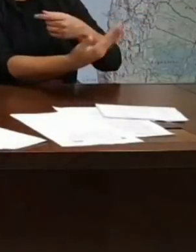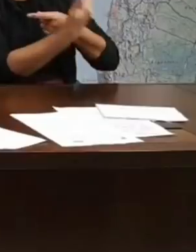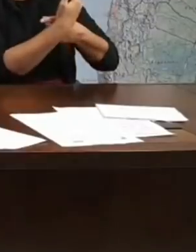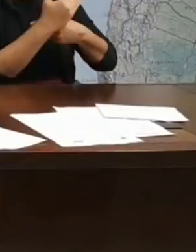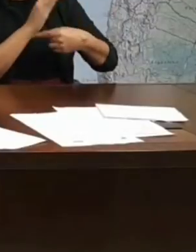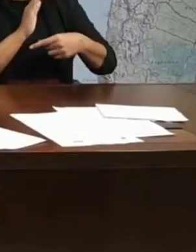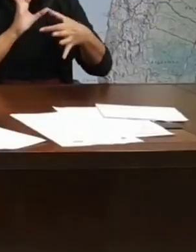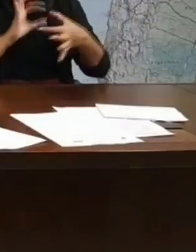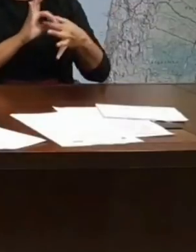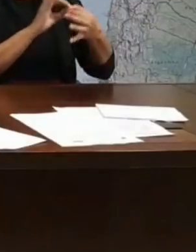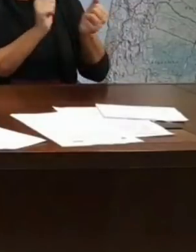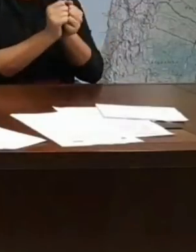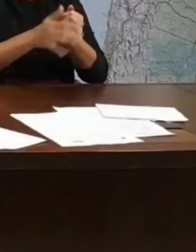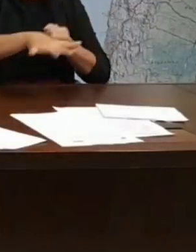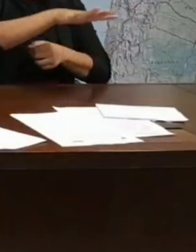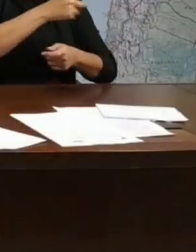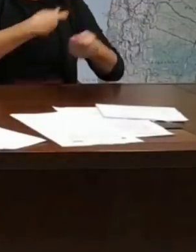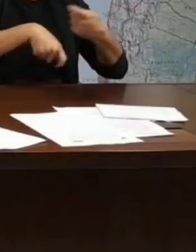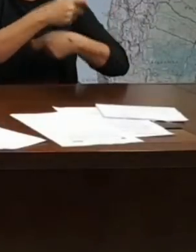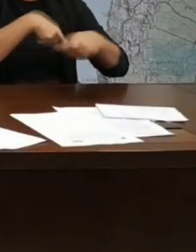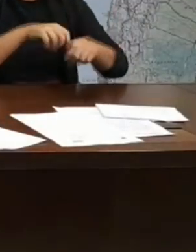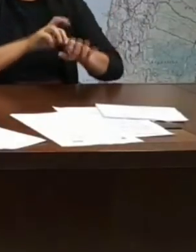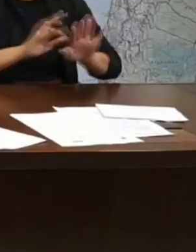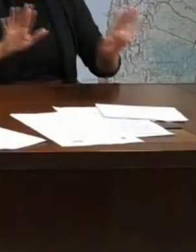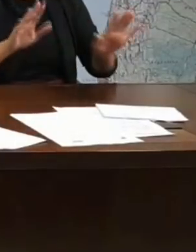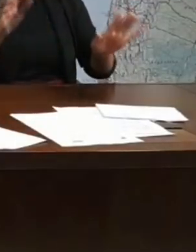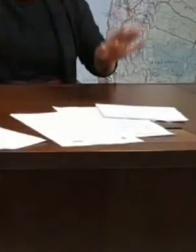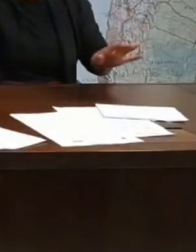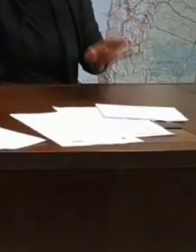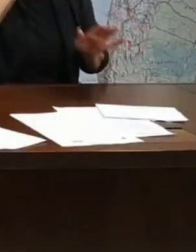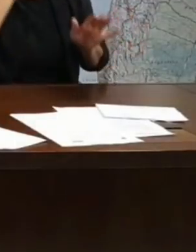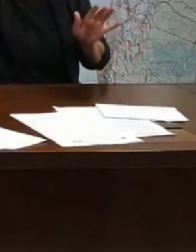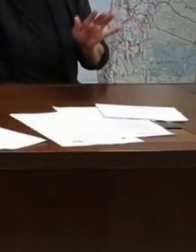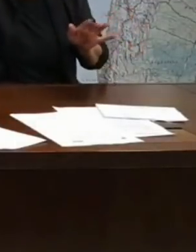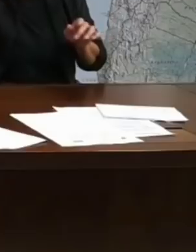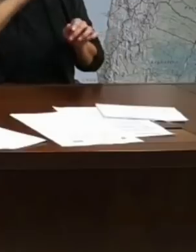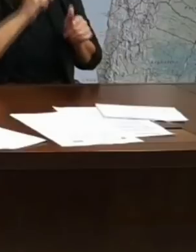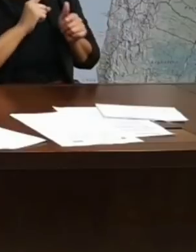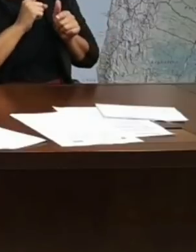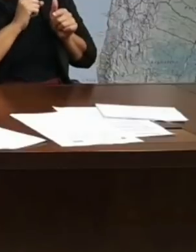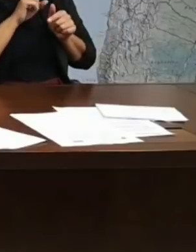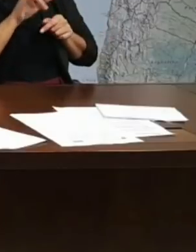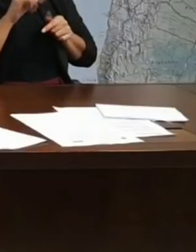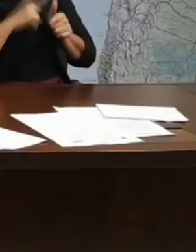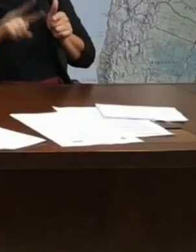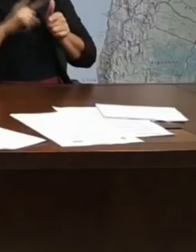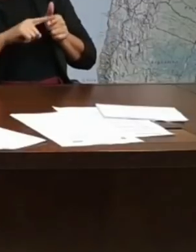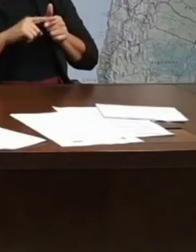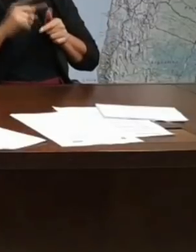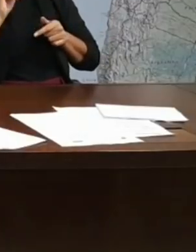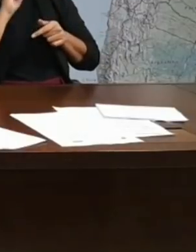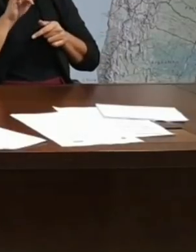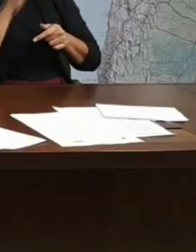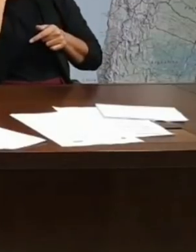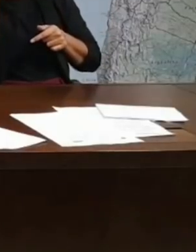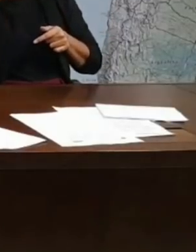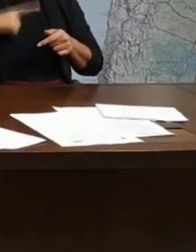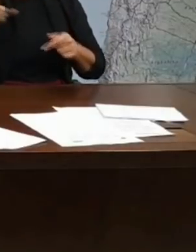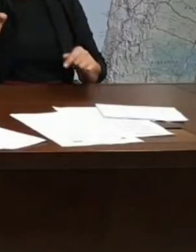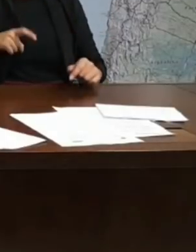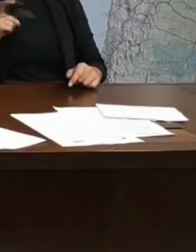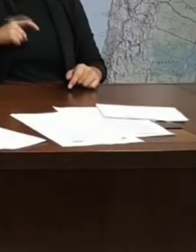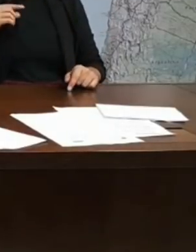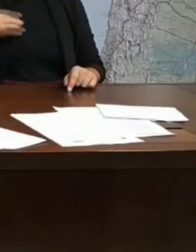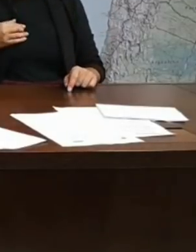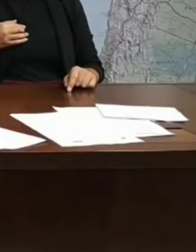economicamente e isso não vai ser afetado por essa vida. Muita gente colocou isso com maldade, que essa visita a Israel